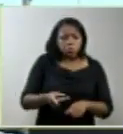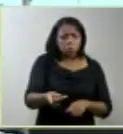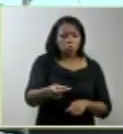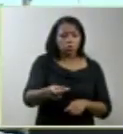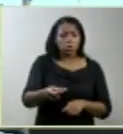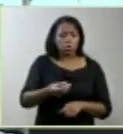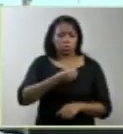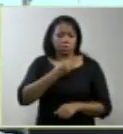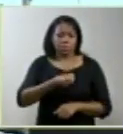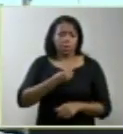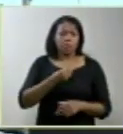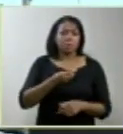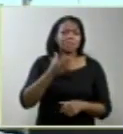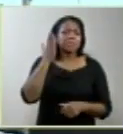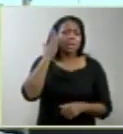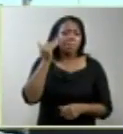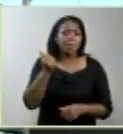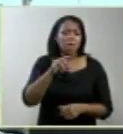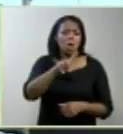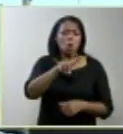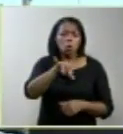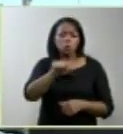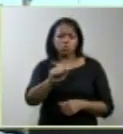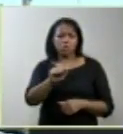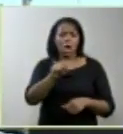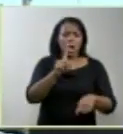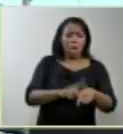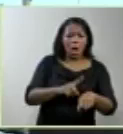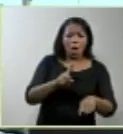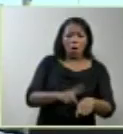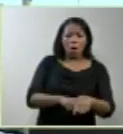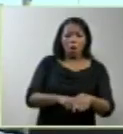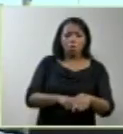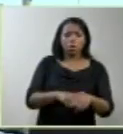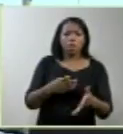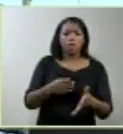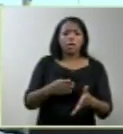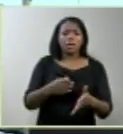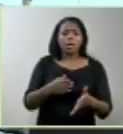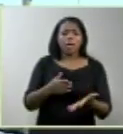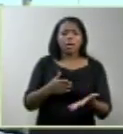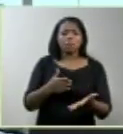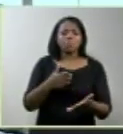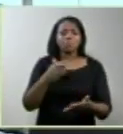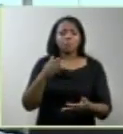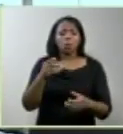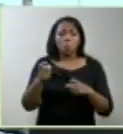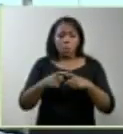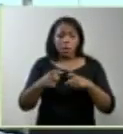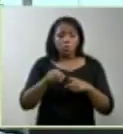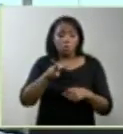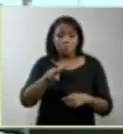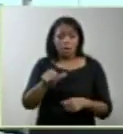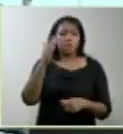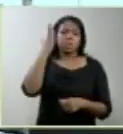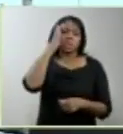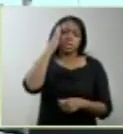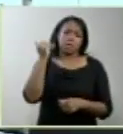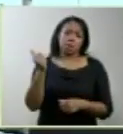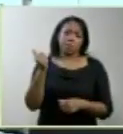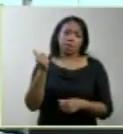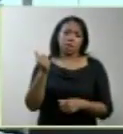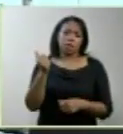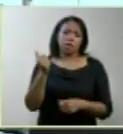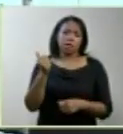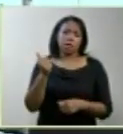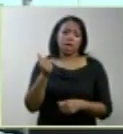o dia e a hora em que uma criança vai morrer, é se ele matar, é se ele marcar essa hora para matá-la. Porque se a morte for